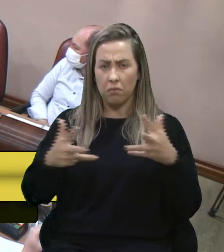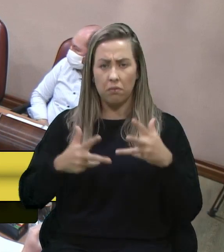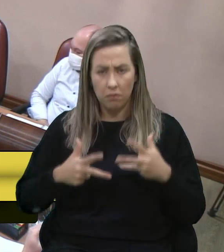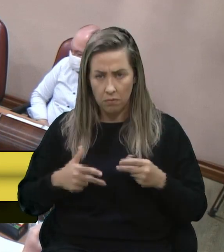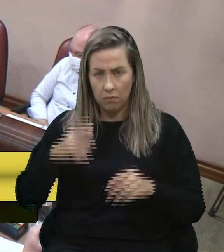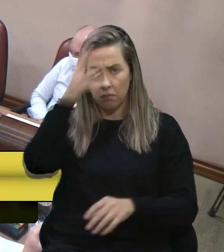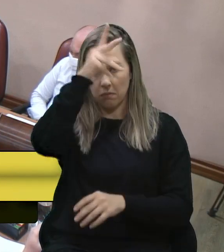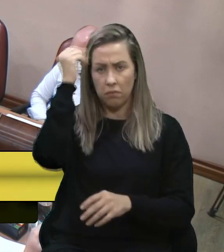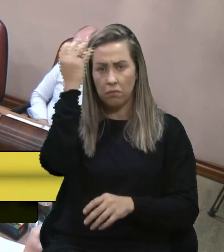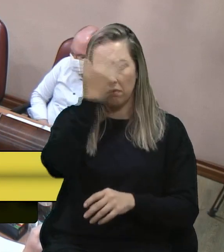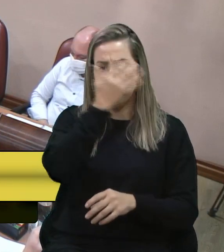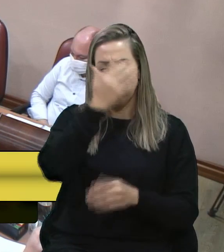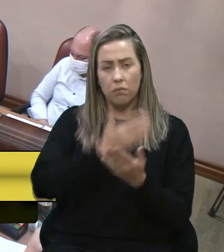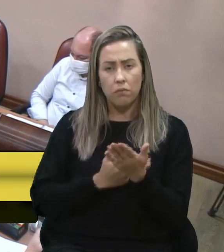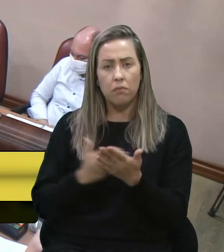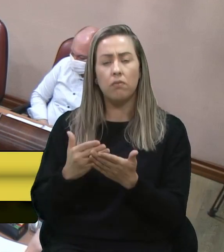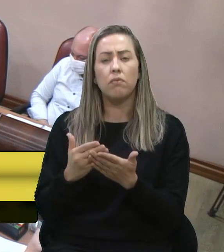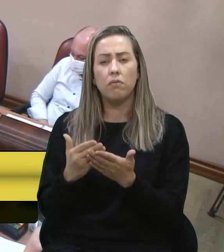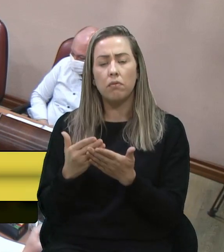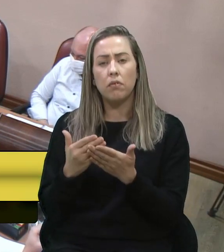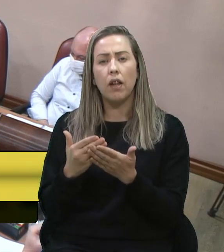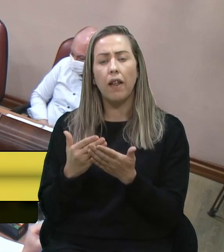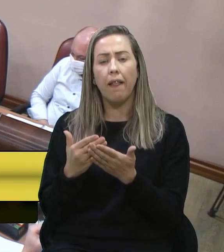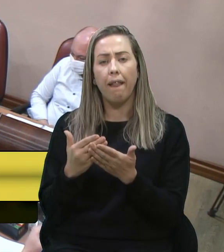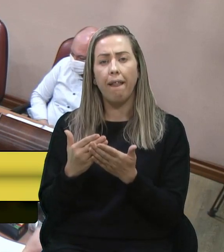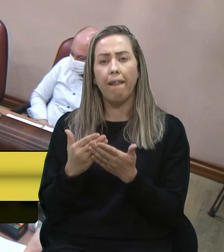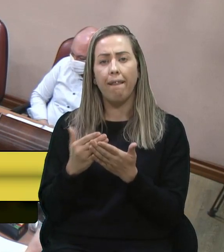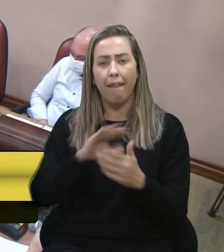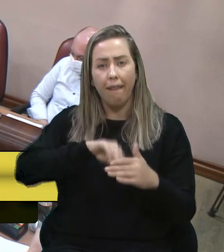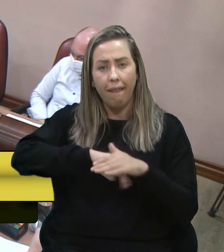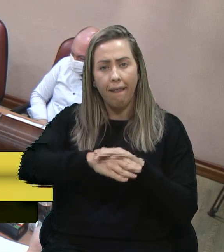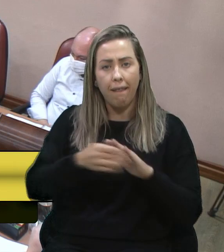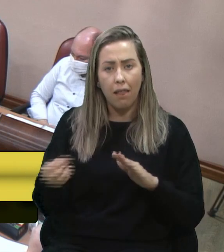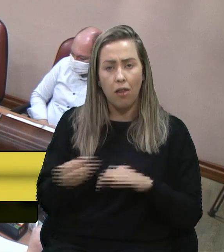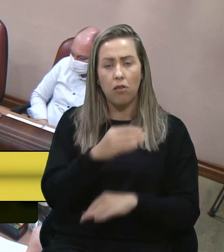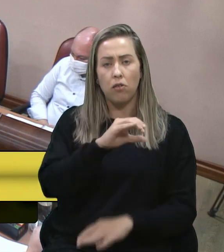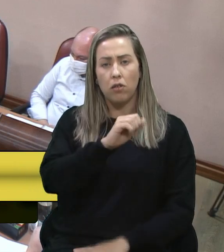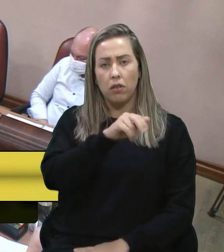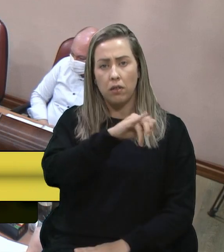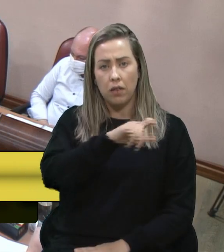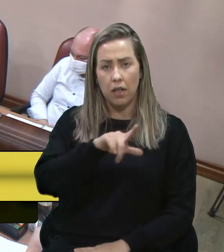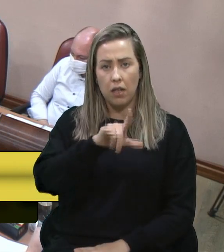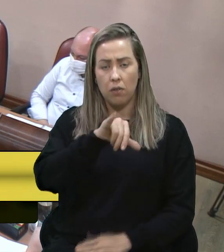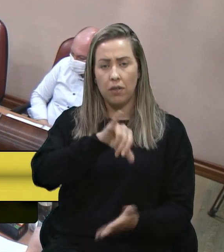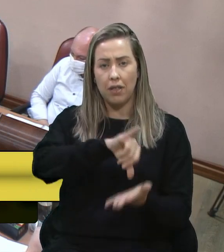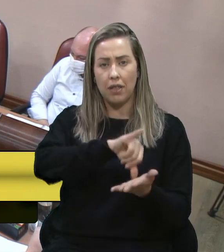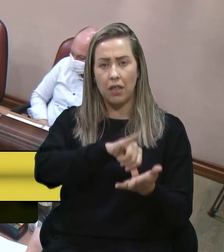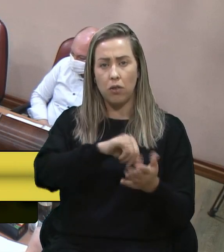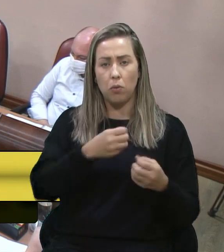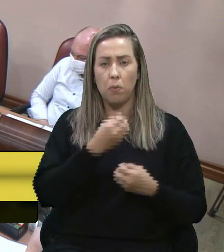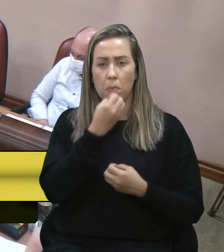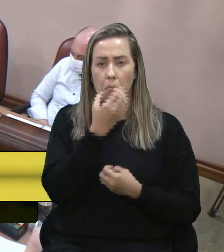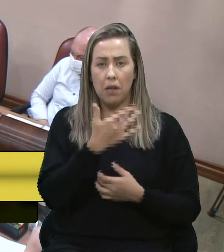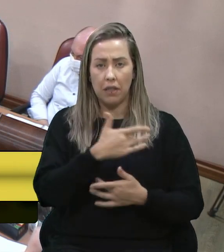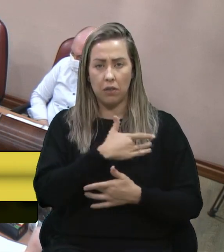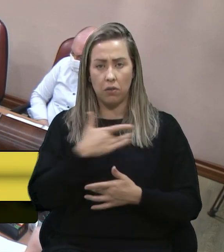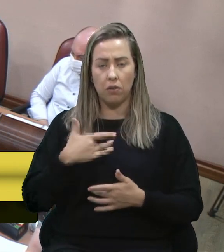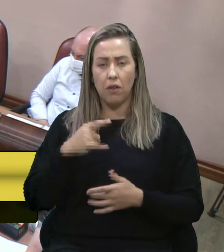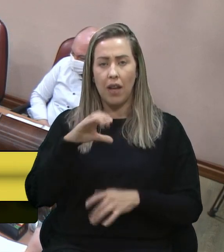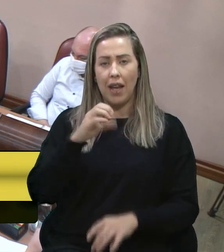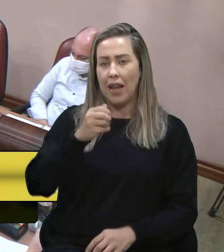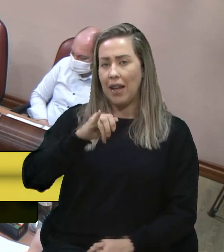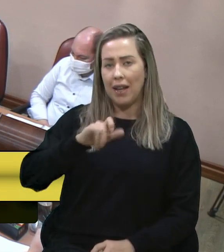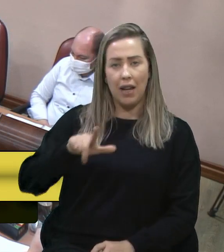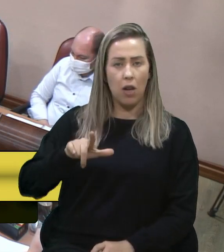o prefeito Adilói iniciando a implantação do novo canil municipal, do Centro de Bem-Estar Animal, não é canil, não